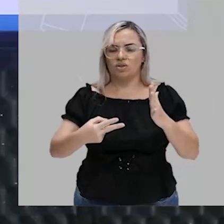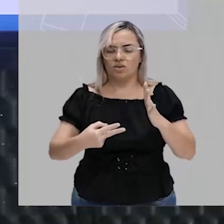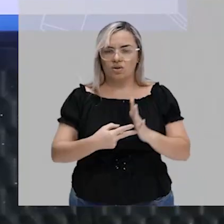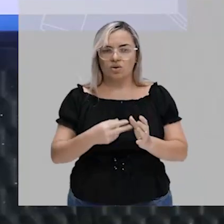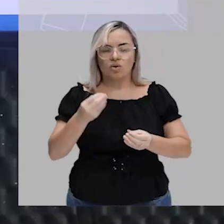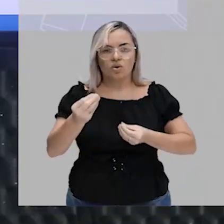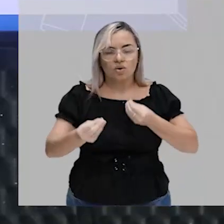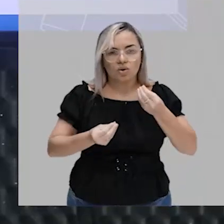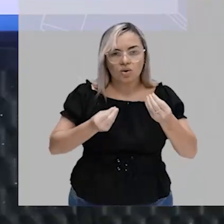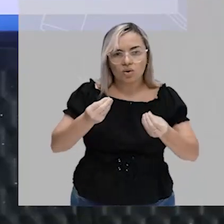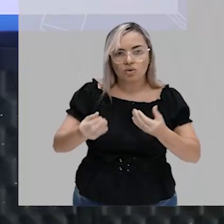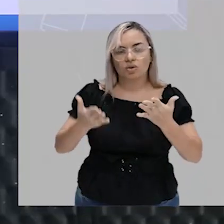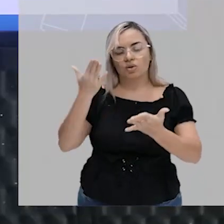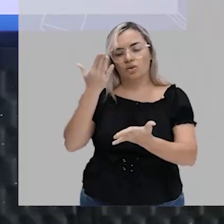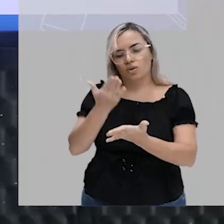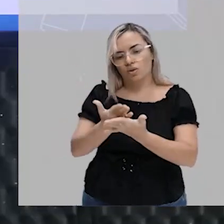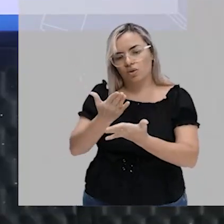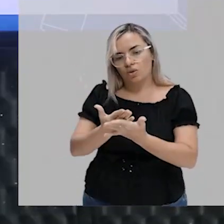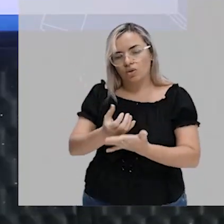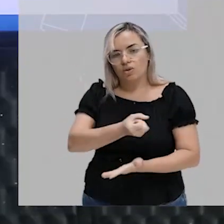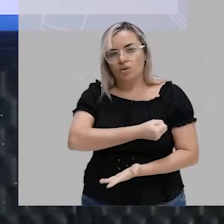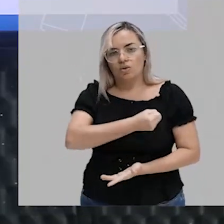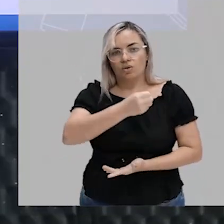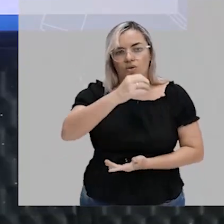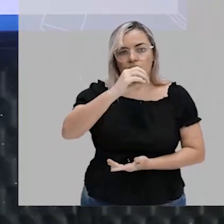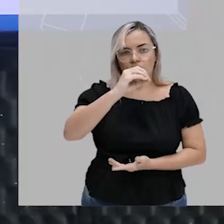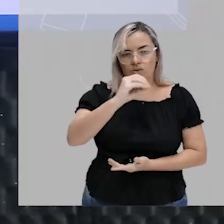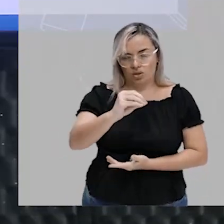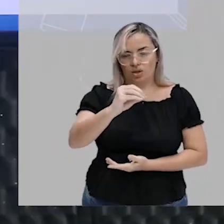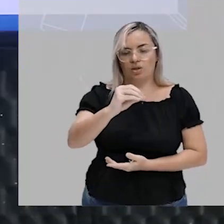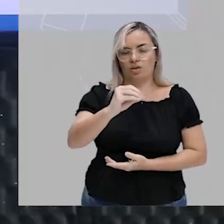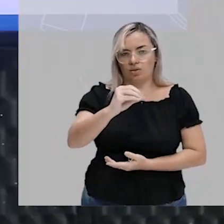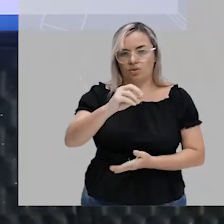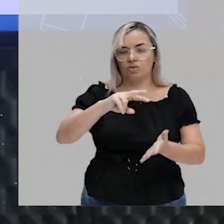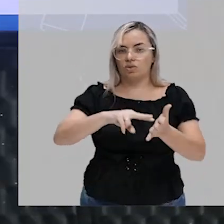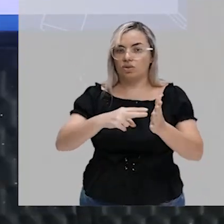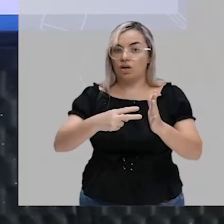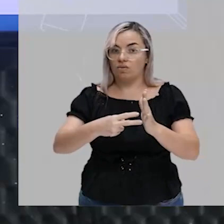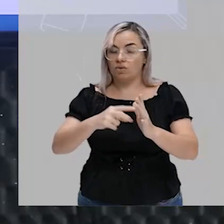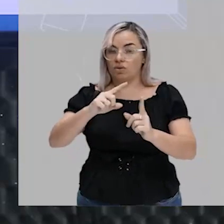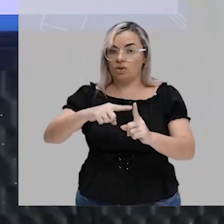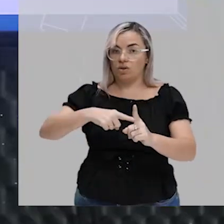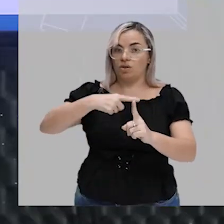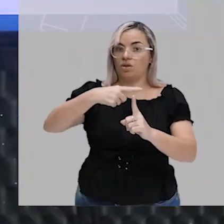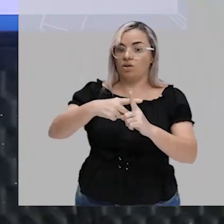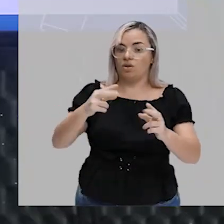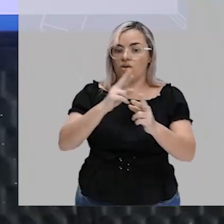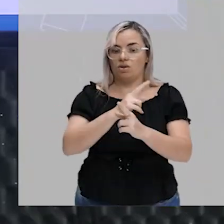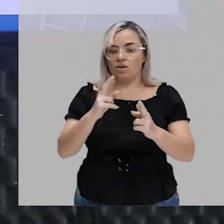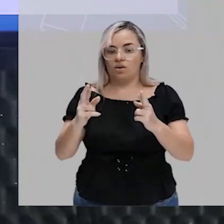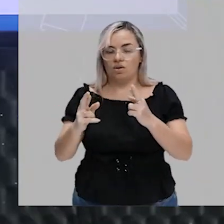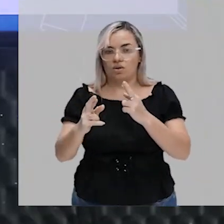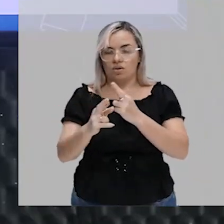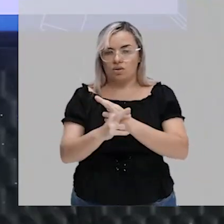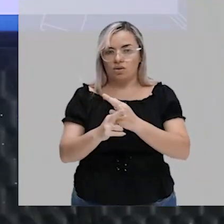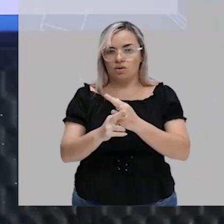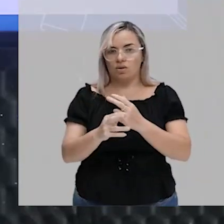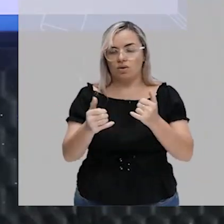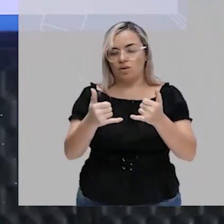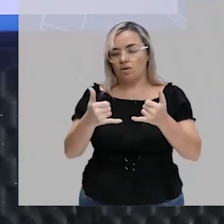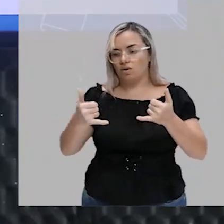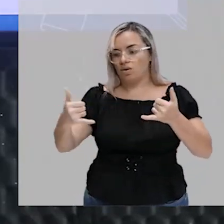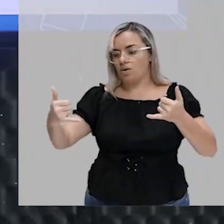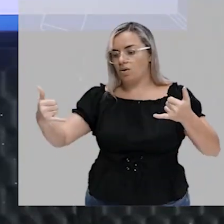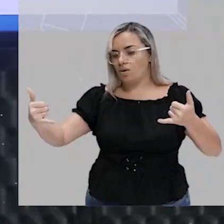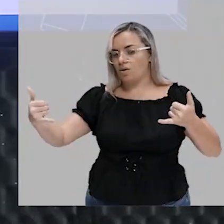números do 0 no sentido positivo, né, estou pegando lá a minha reta dos números inteiros,